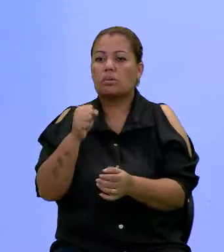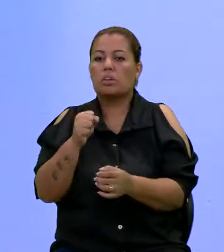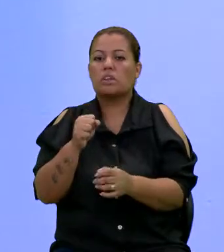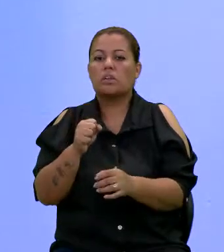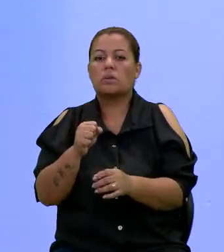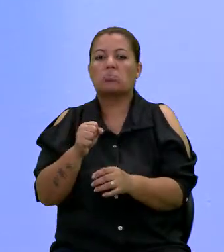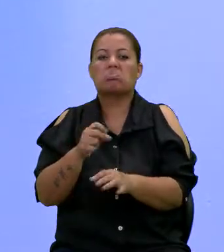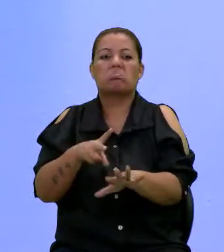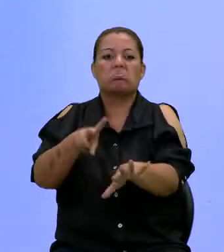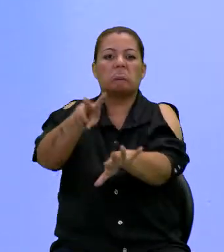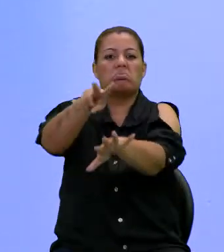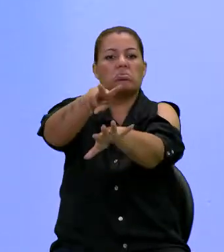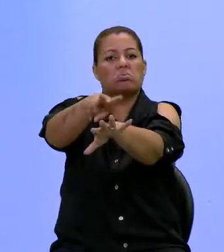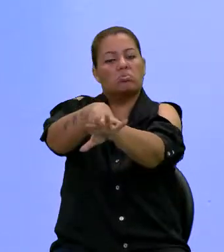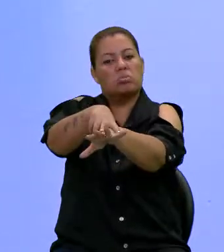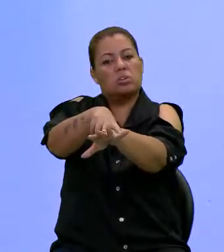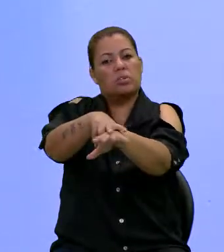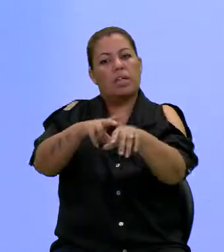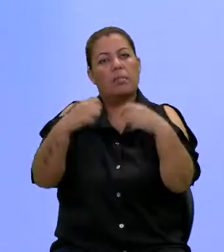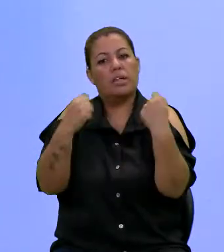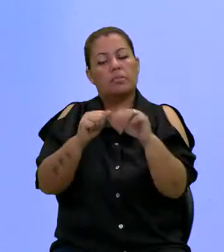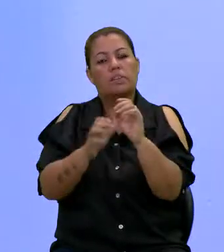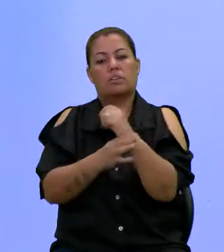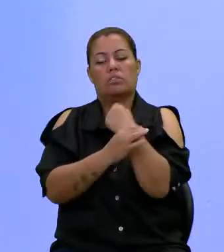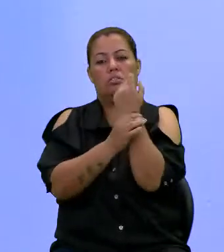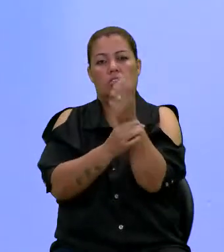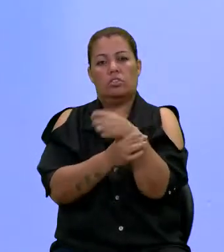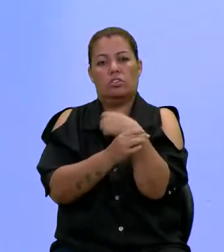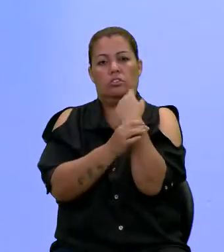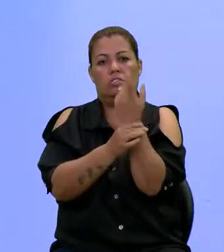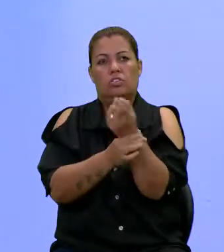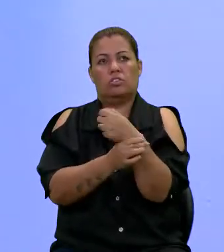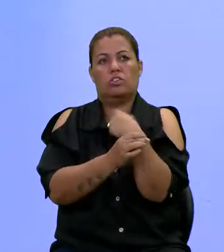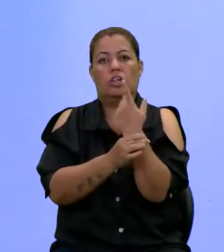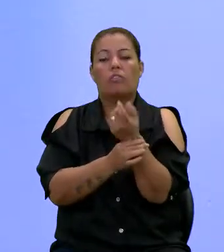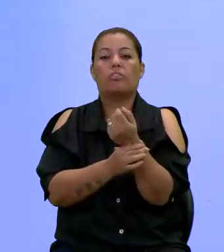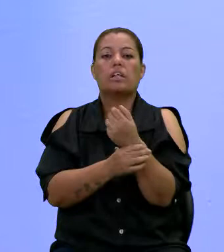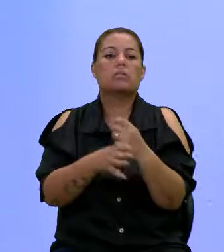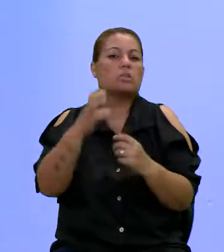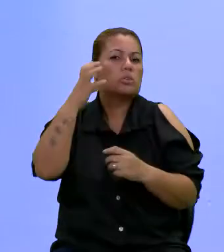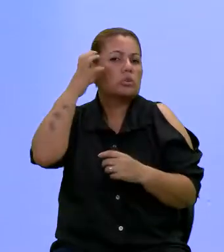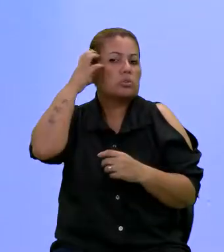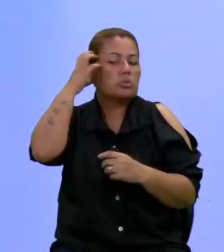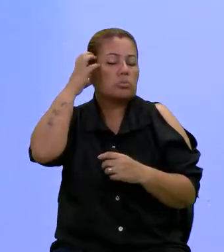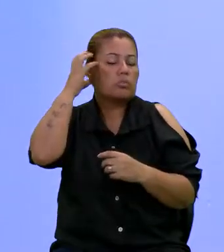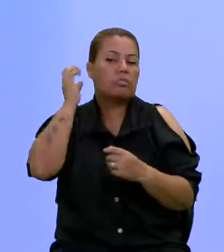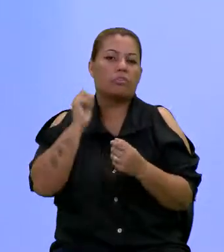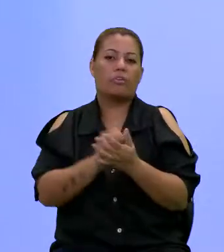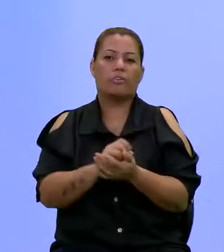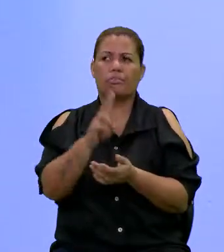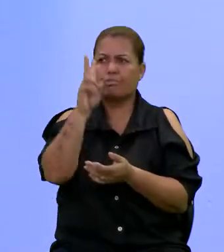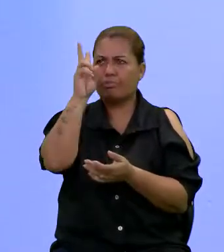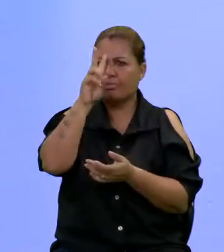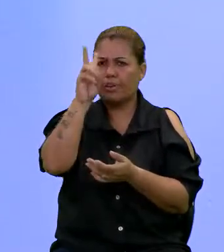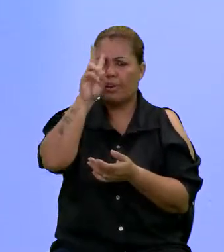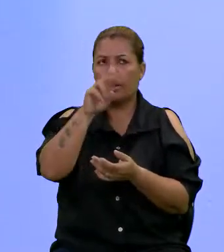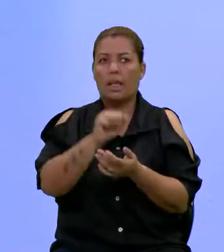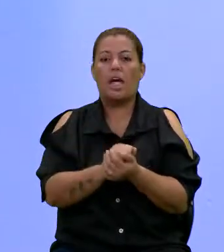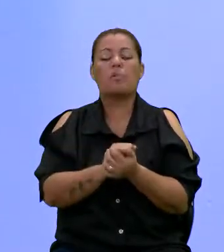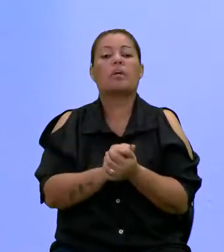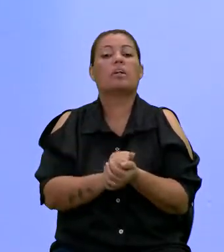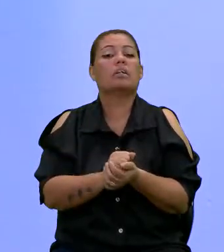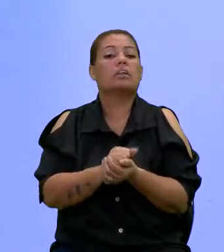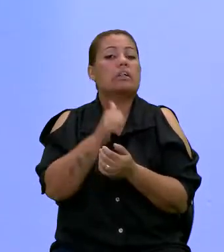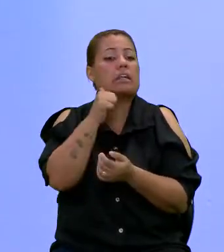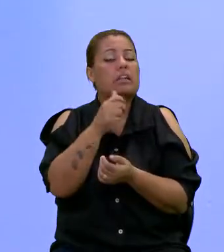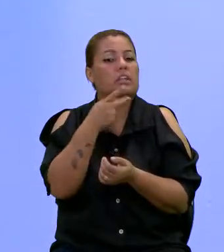cama e eles precisam de fisioterapeuta, eles precisam de uma fono. Eu lembro, dona Célia, que a senhora falou,